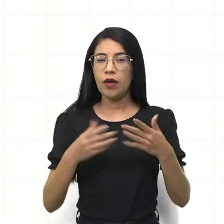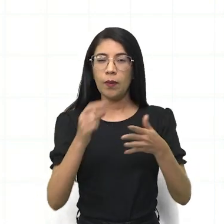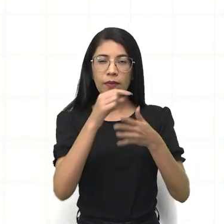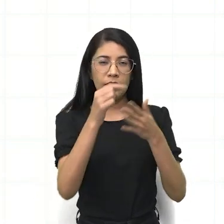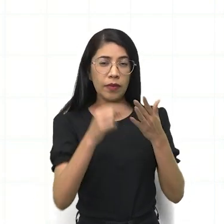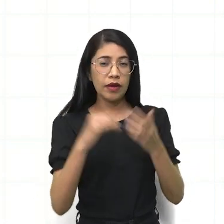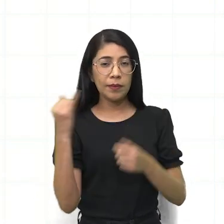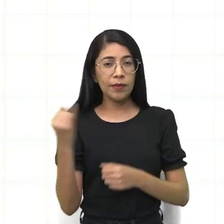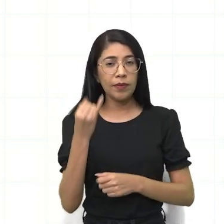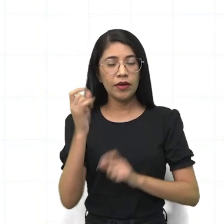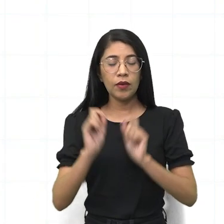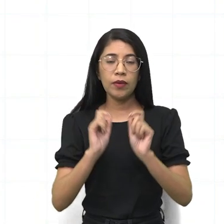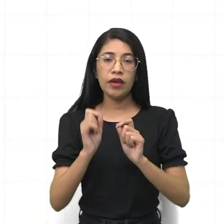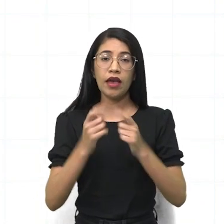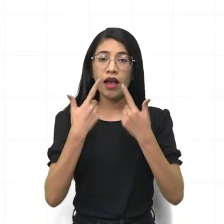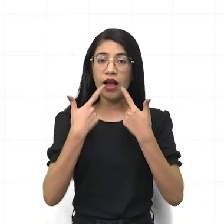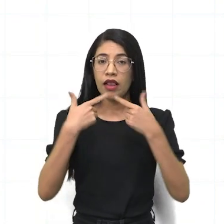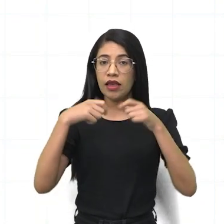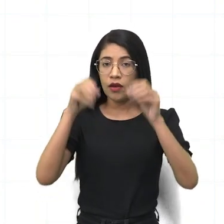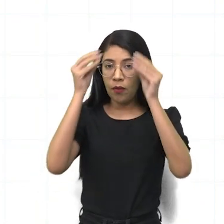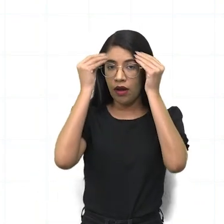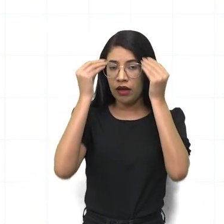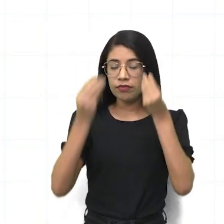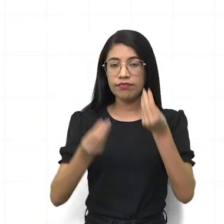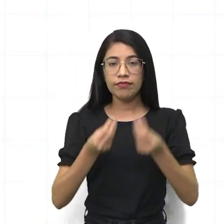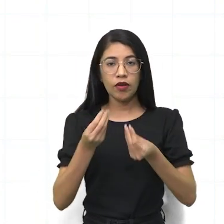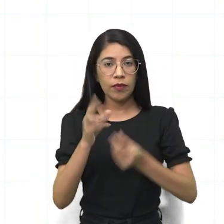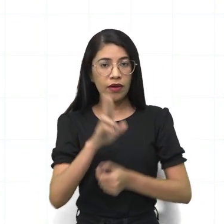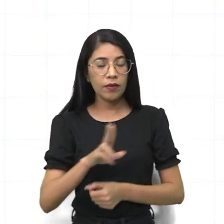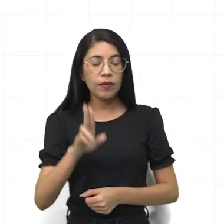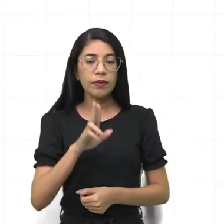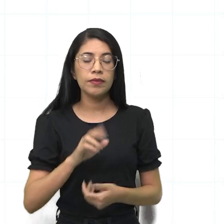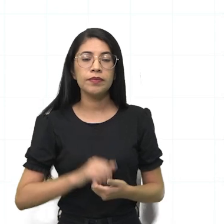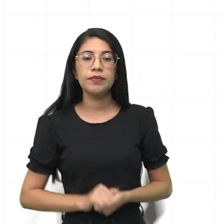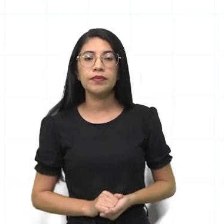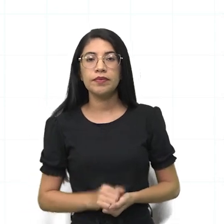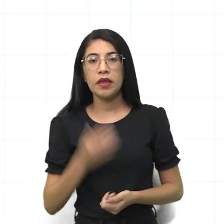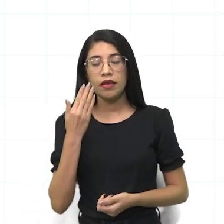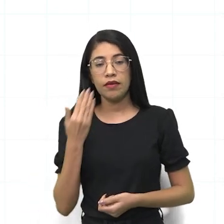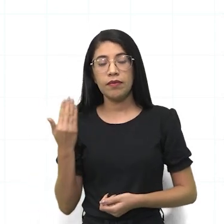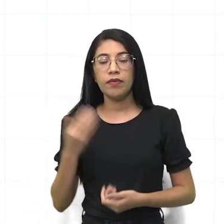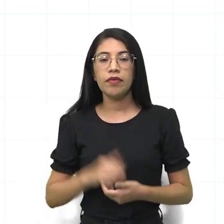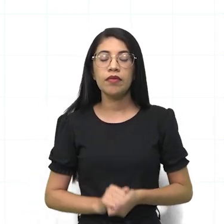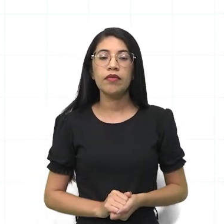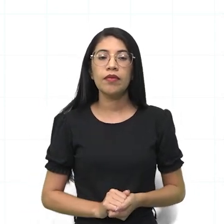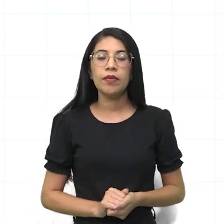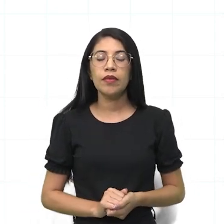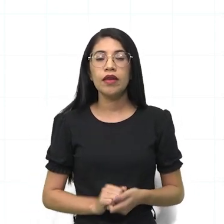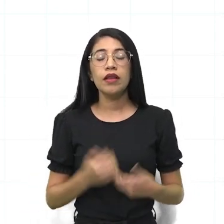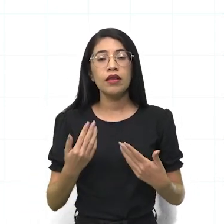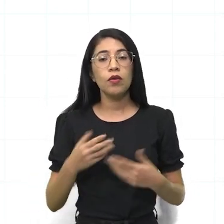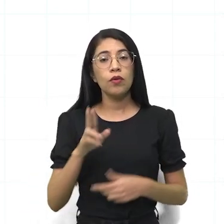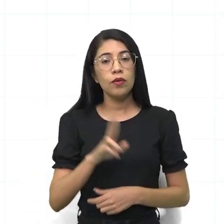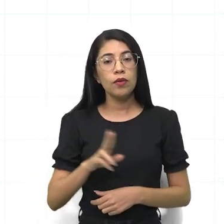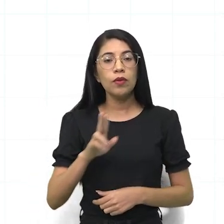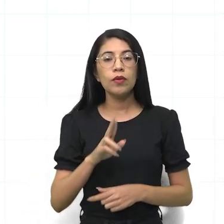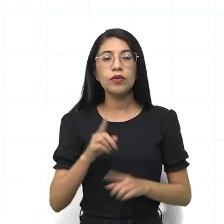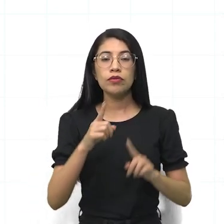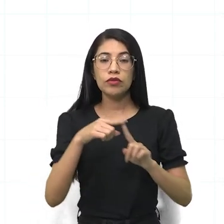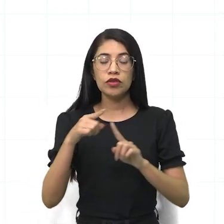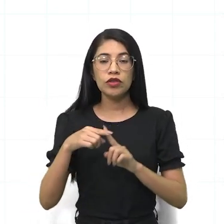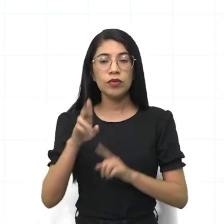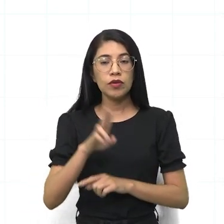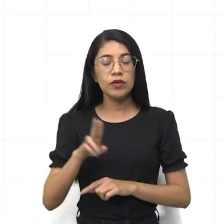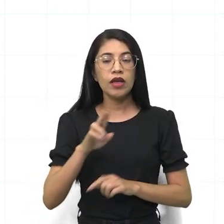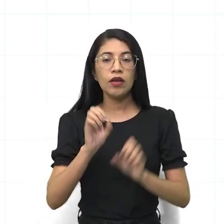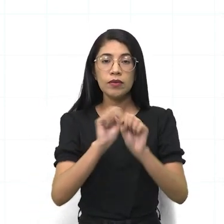apresentação, que é a linguagem, certo? A linguagem, olha só, embora a modalidade usada nos